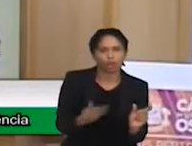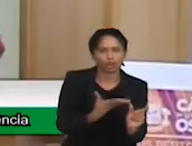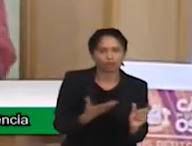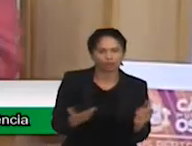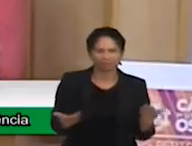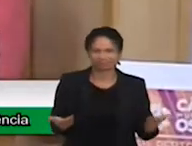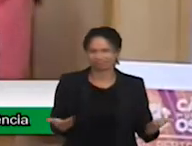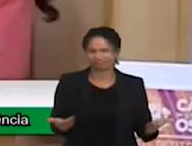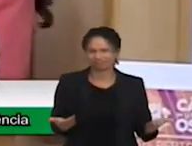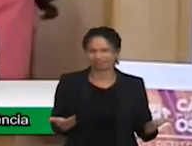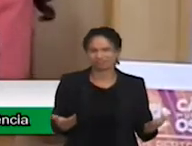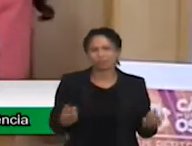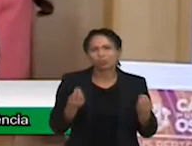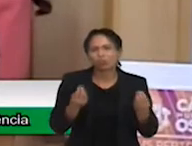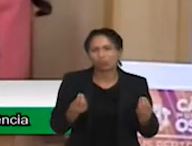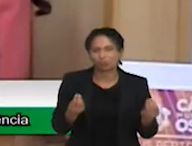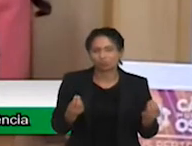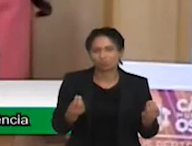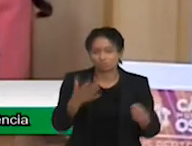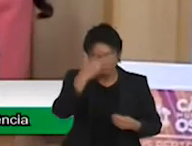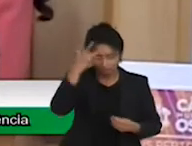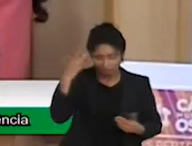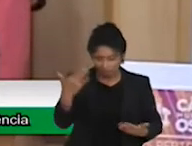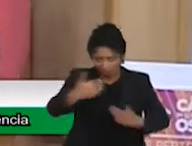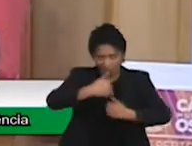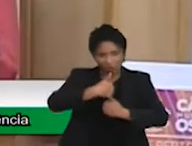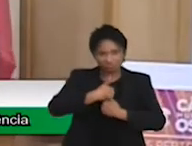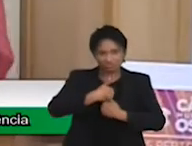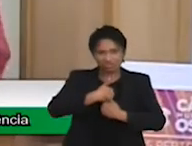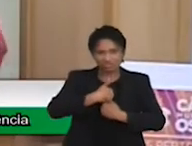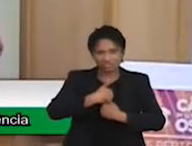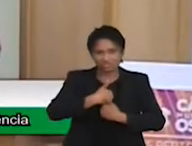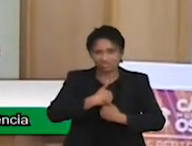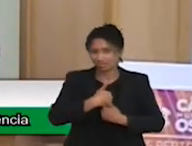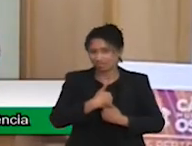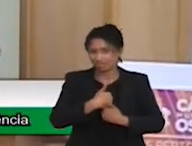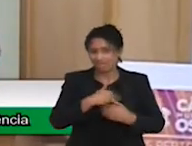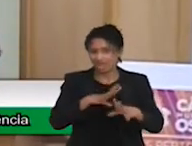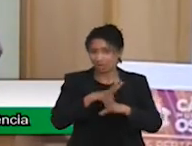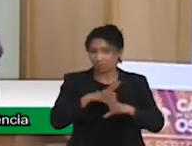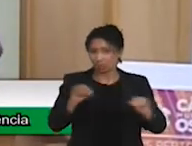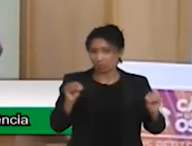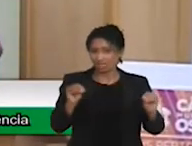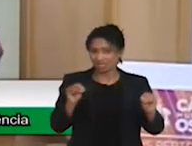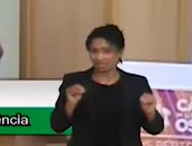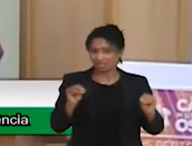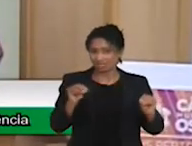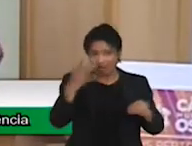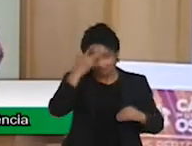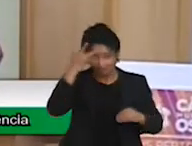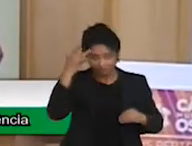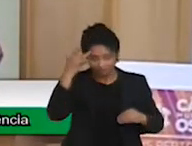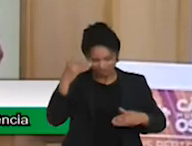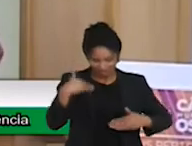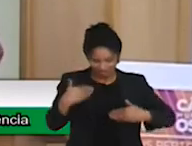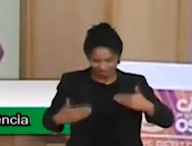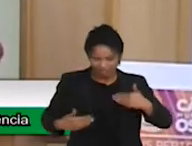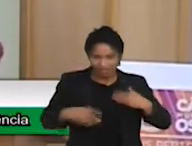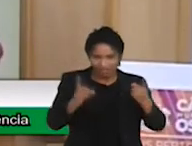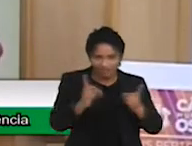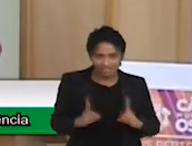autista vai deixar de ser autista? Quando que um deficiente físico vai deixar de ser deficiente físico?